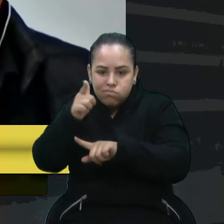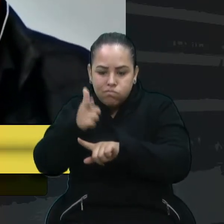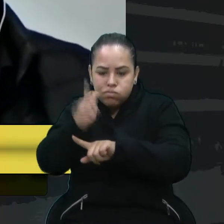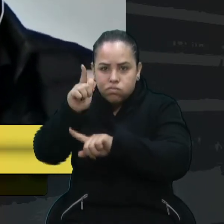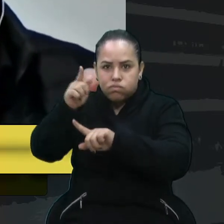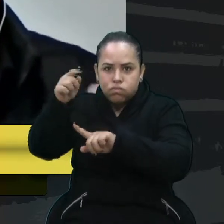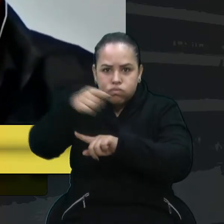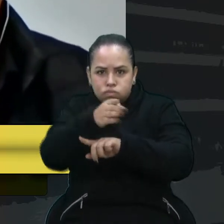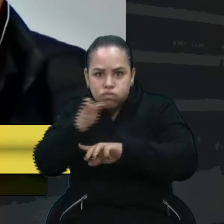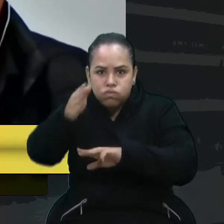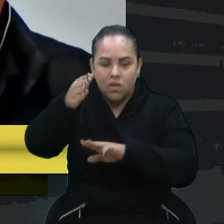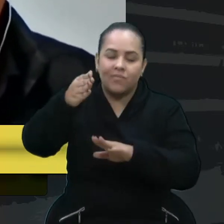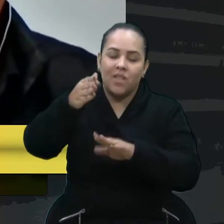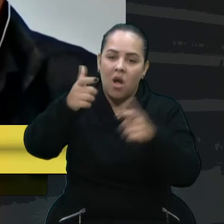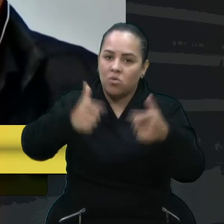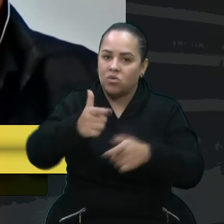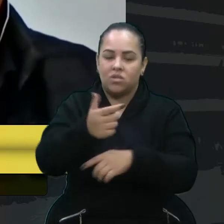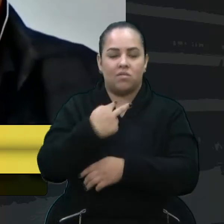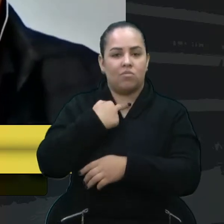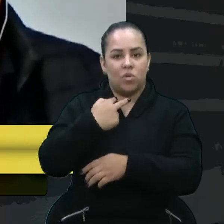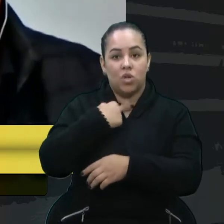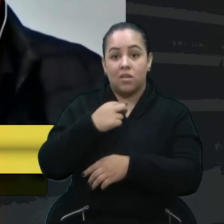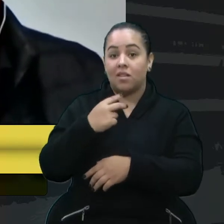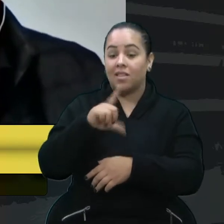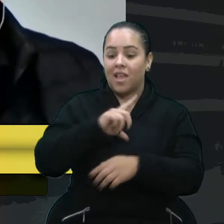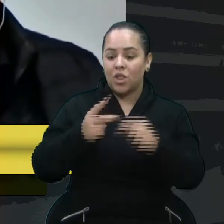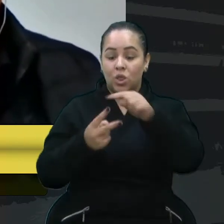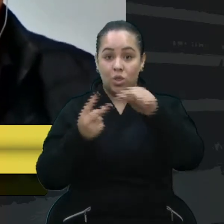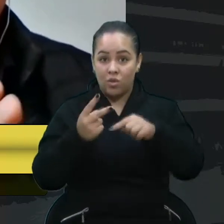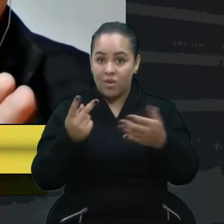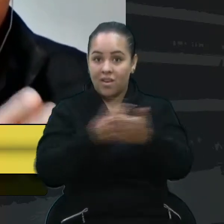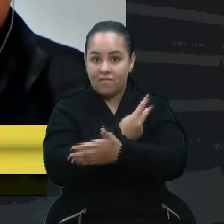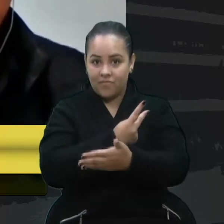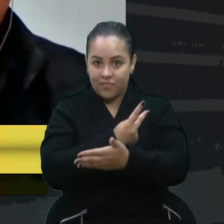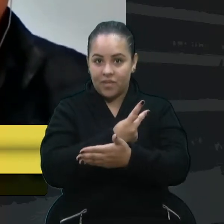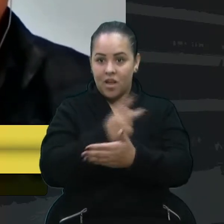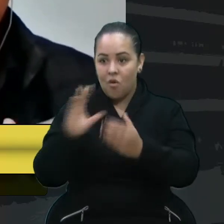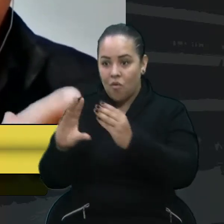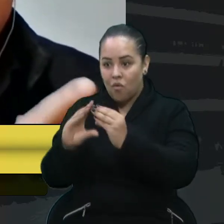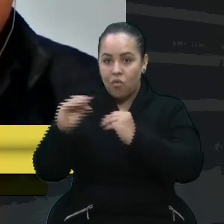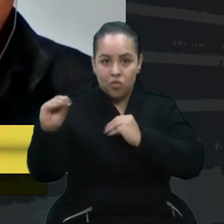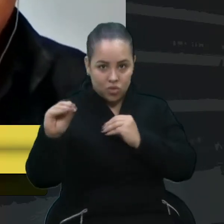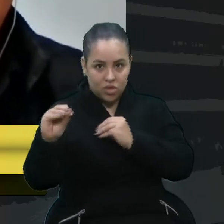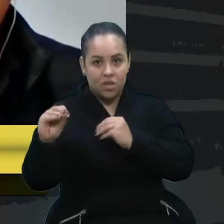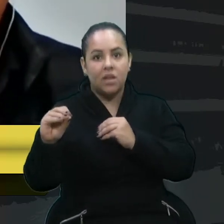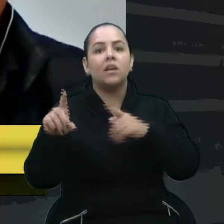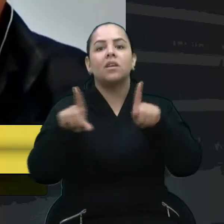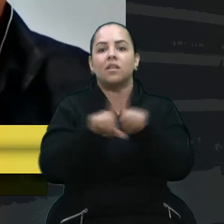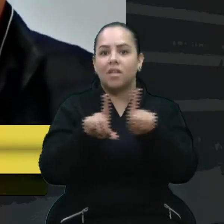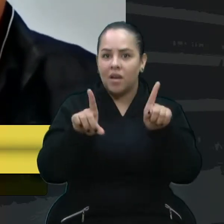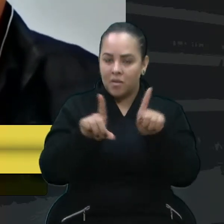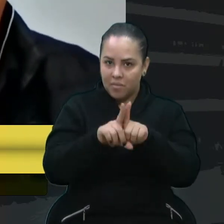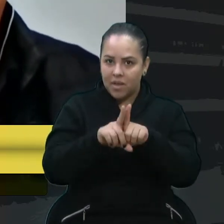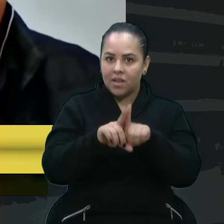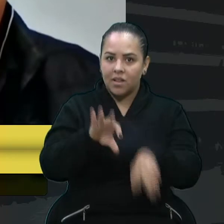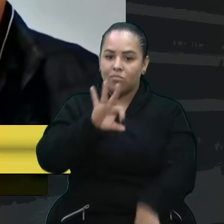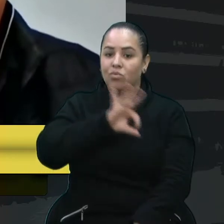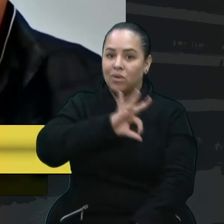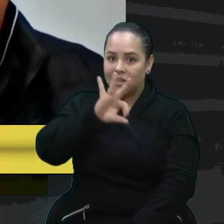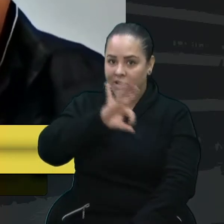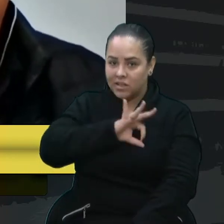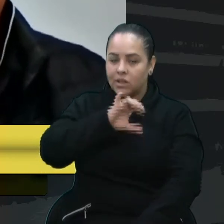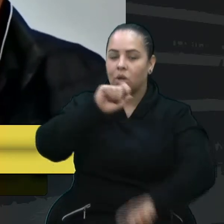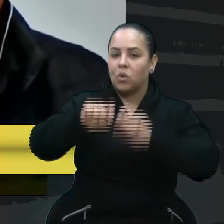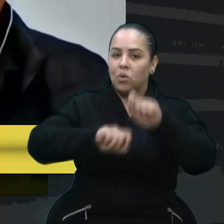Então, houve dois erros. O erro da fuga e o erro da reação, da ação, talvez, desses guardas,